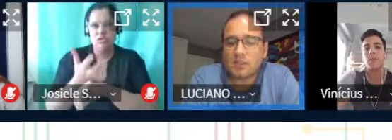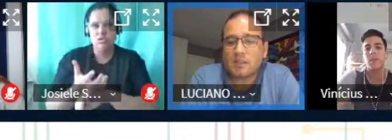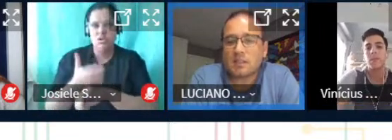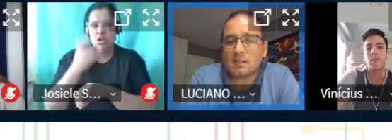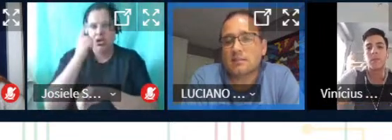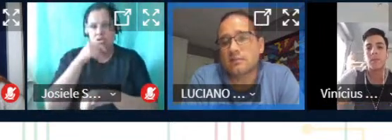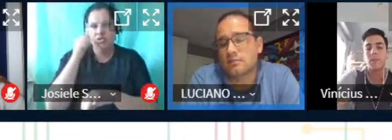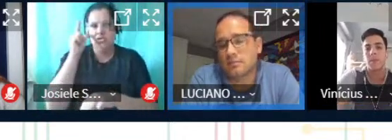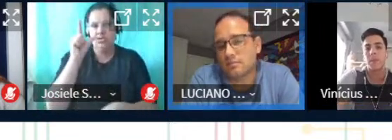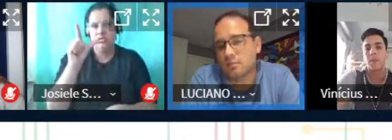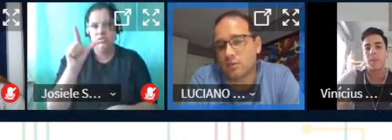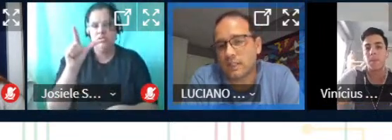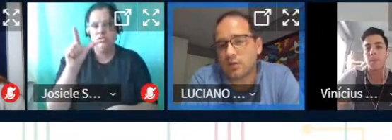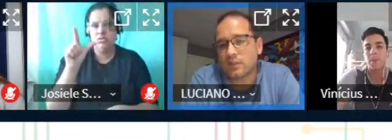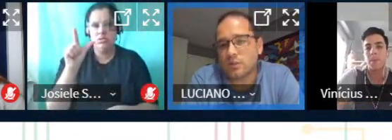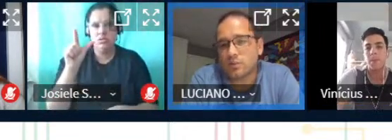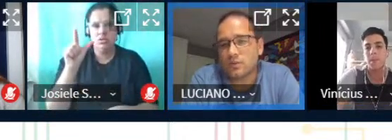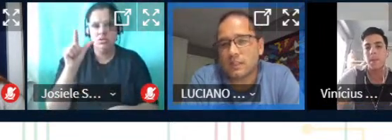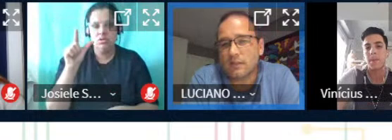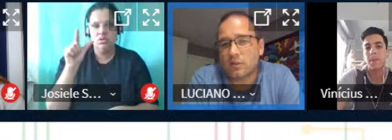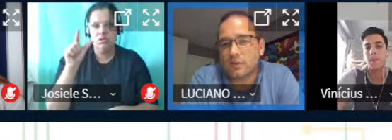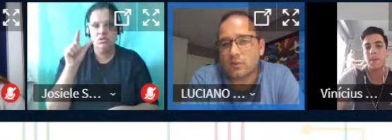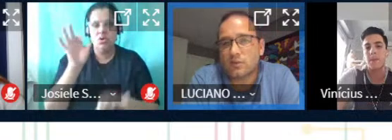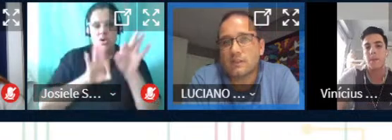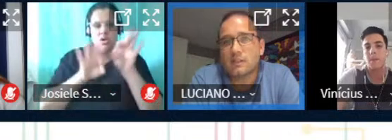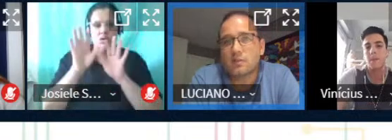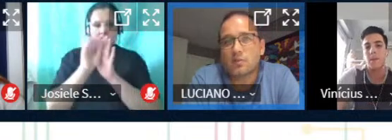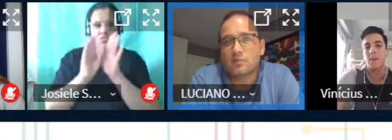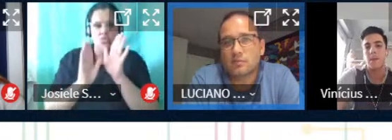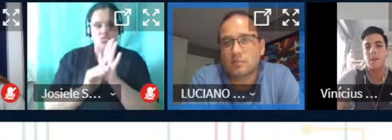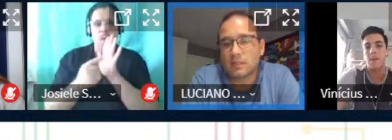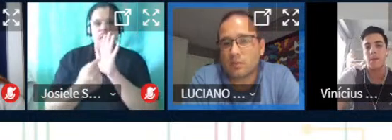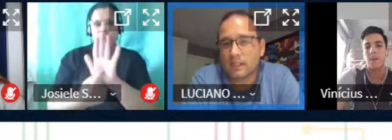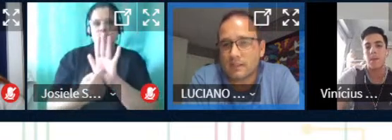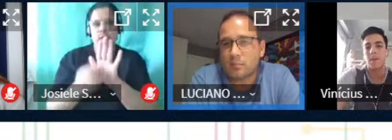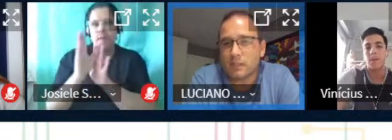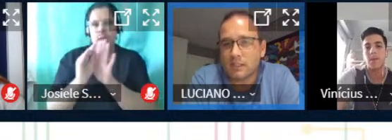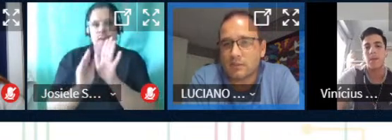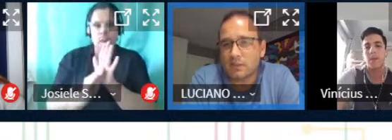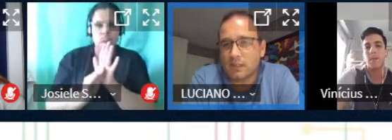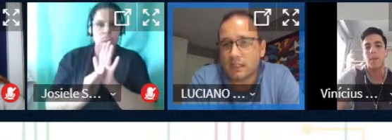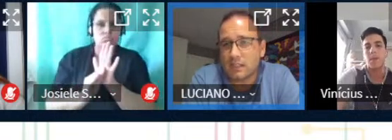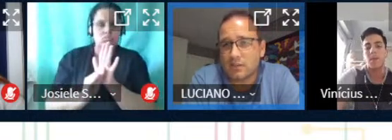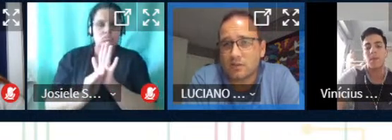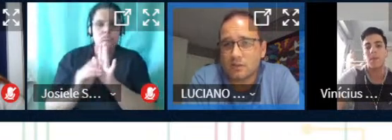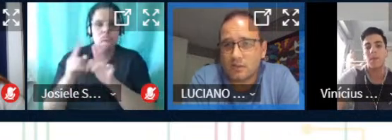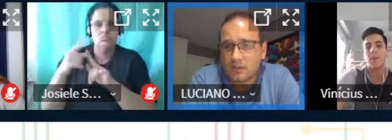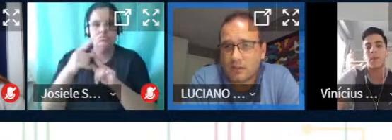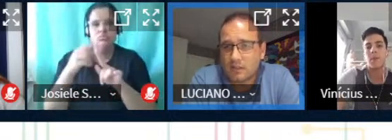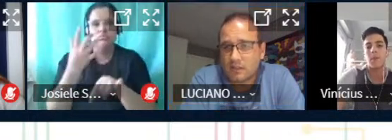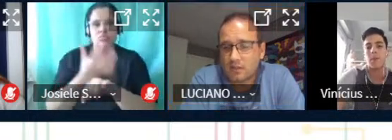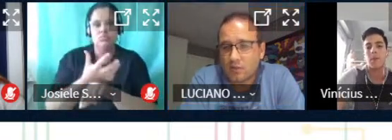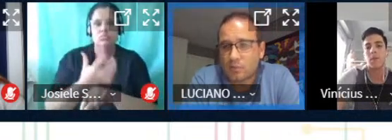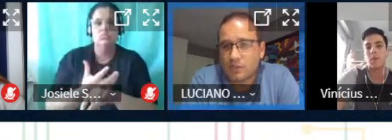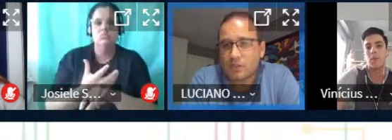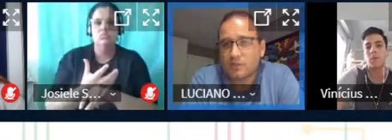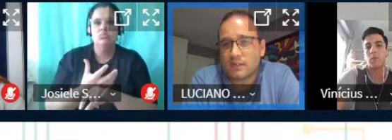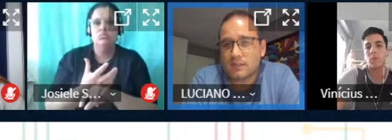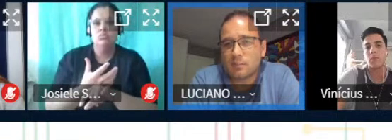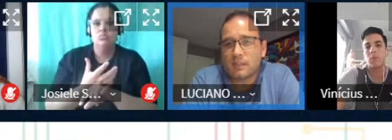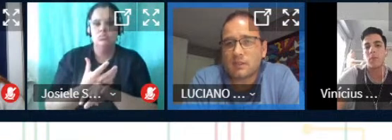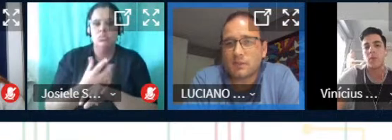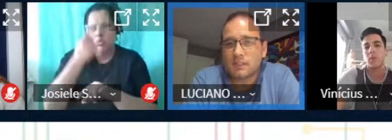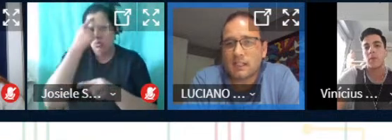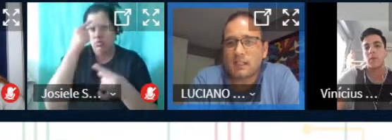conseguiram montar conteúdos levar conteúdos assim quais disciplinas você está atendendo qual é